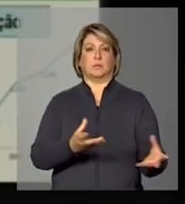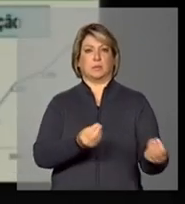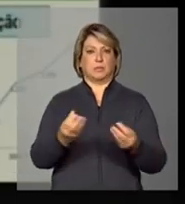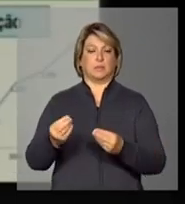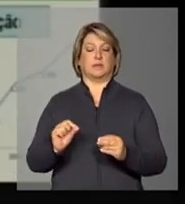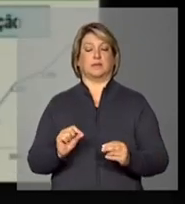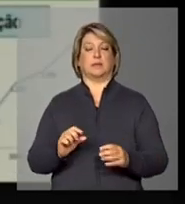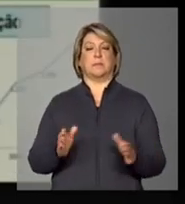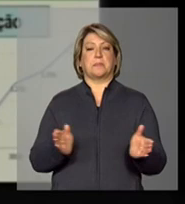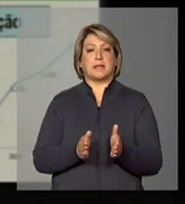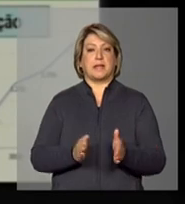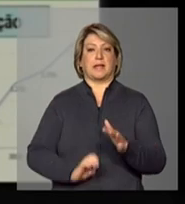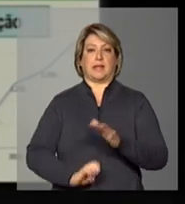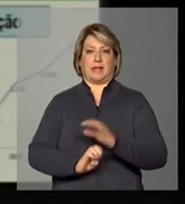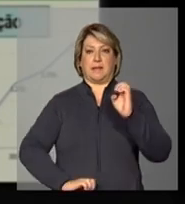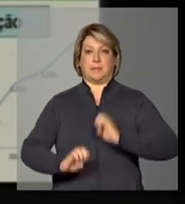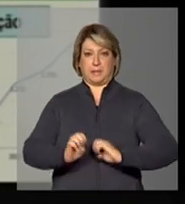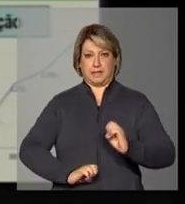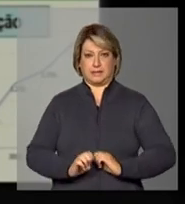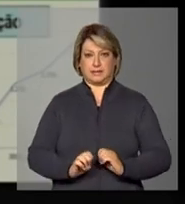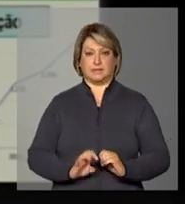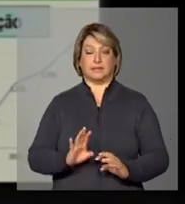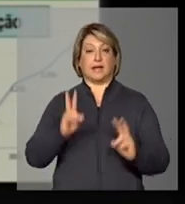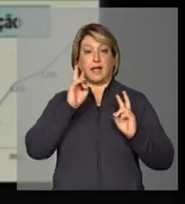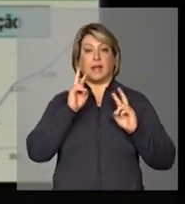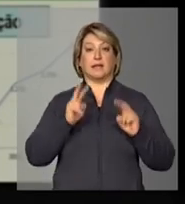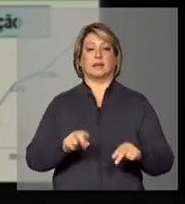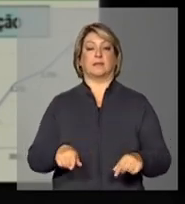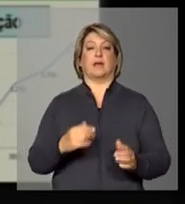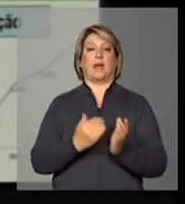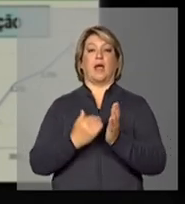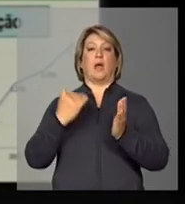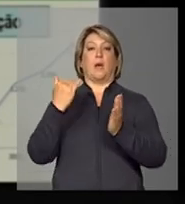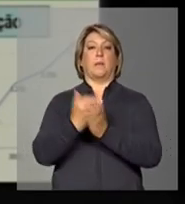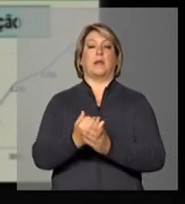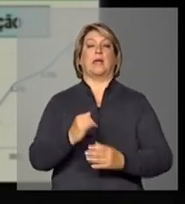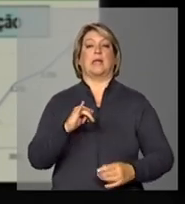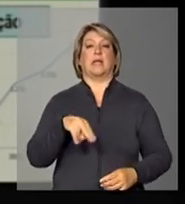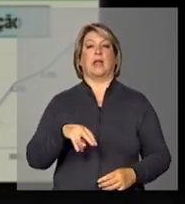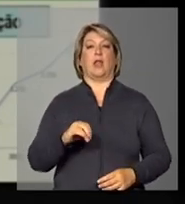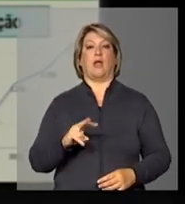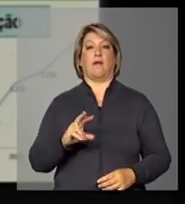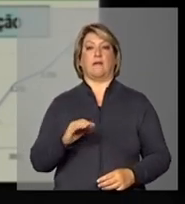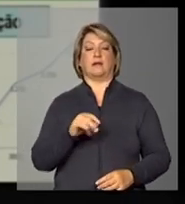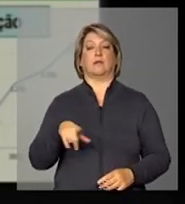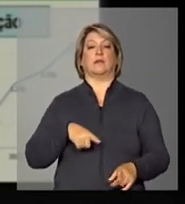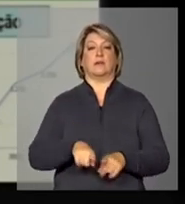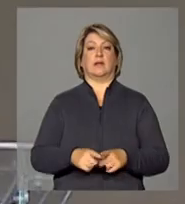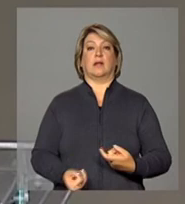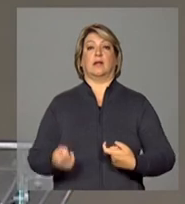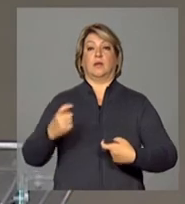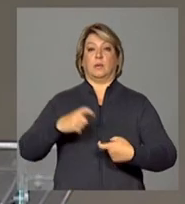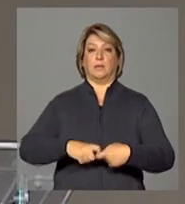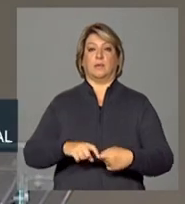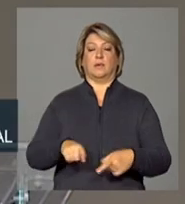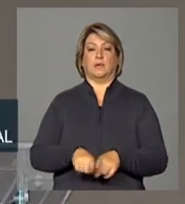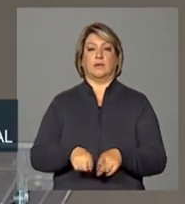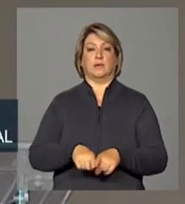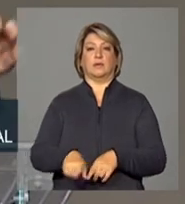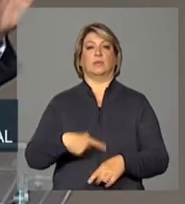quero chamar atenção para o aumento de investimentos em inovação e para a recuperação de investimentos em